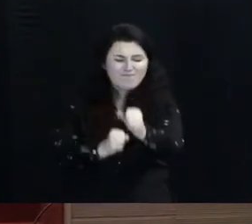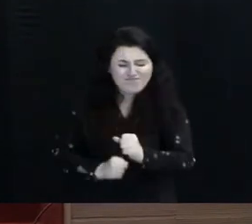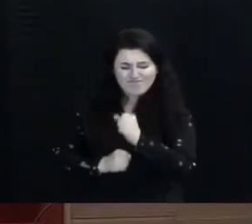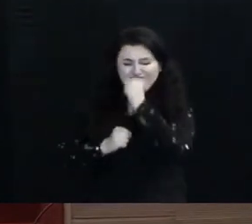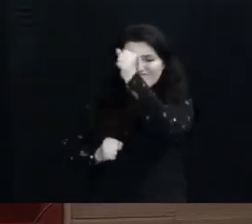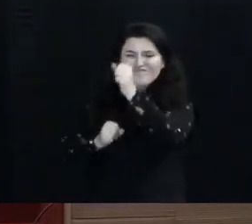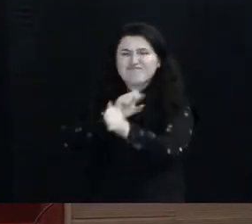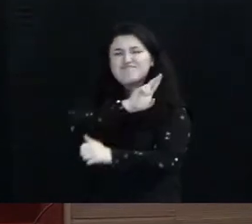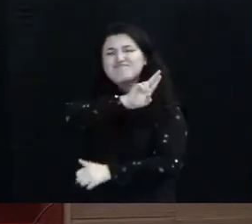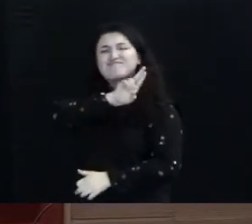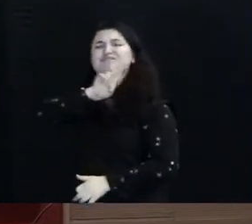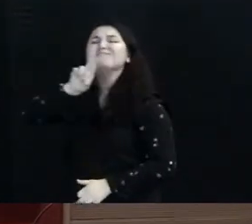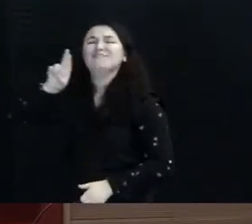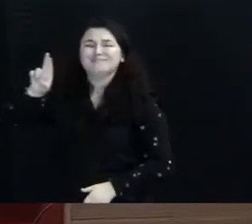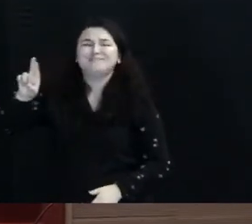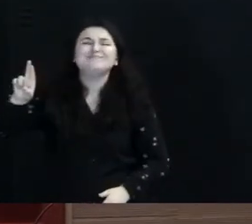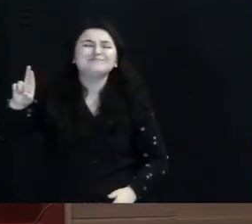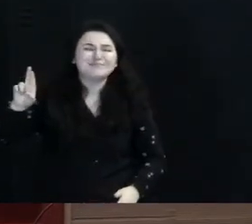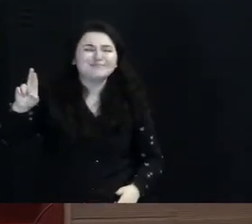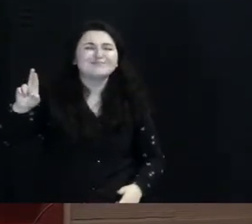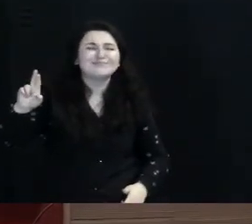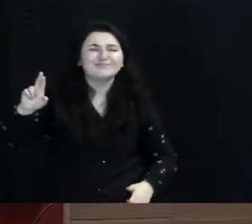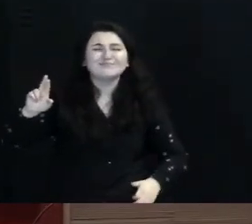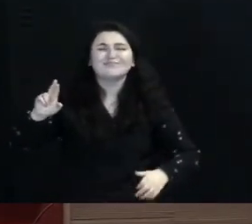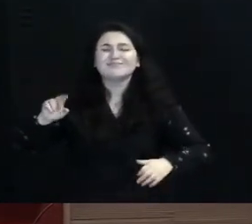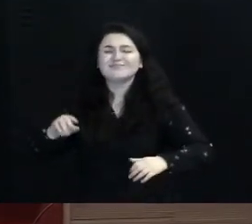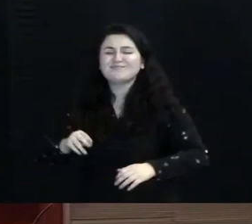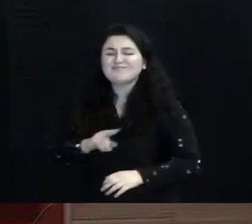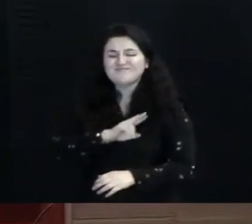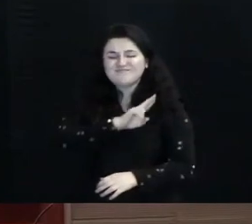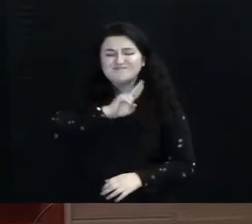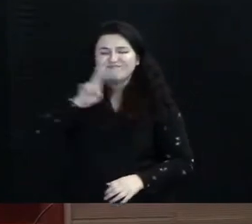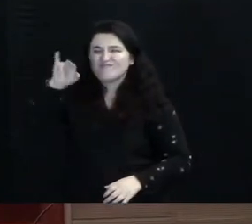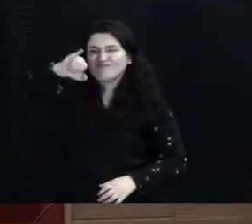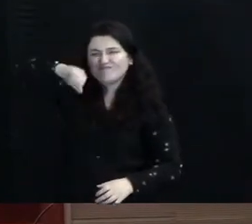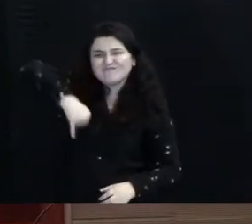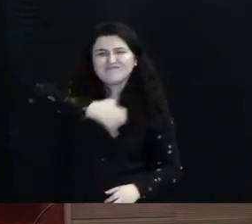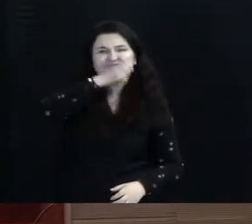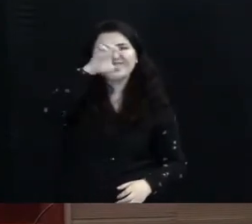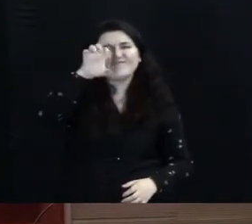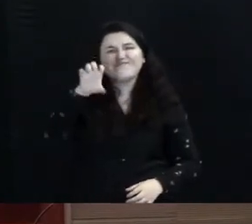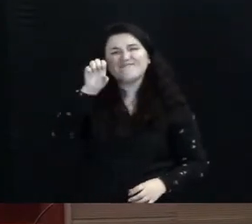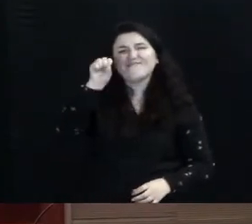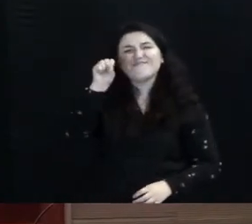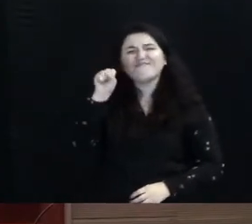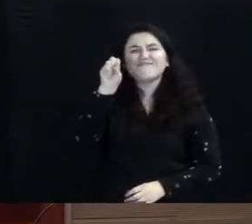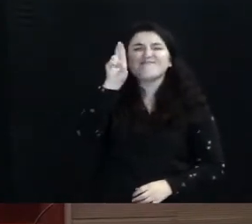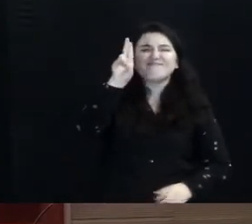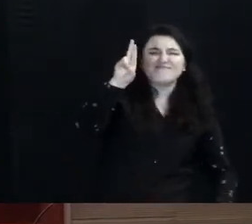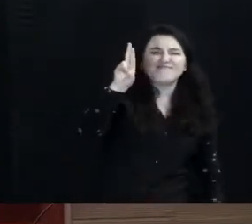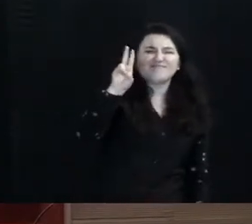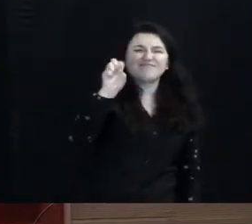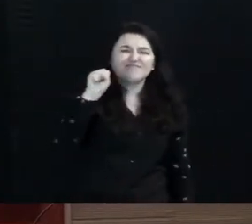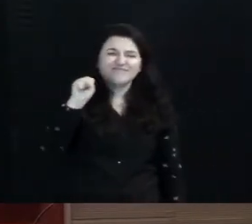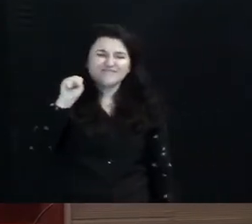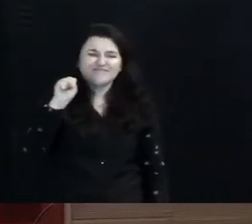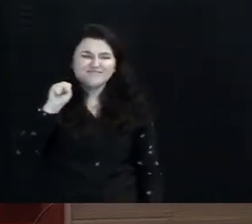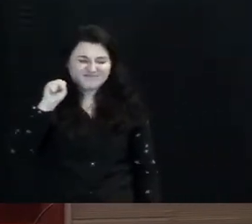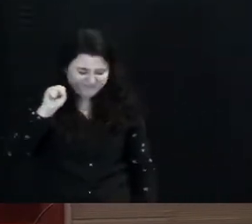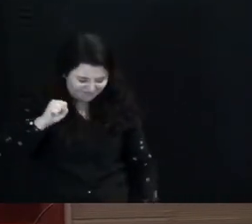Poderoso esse nome é Nome de Jesus